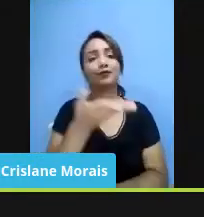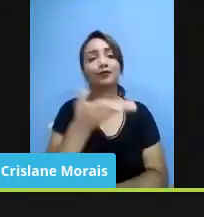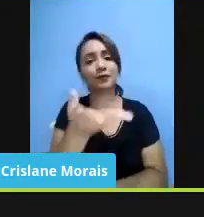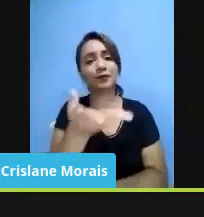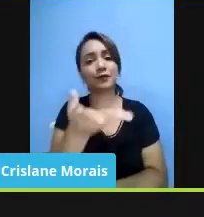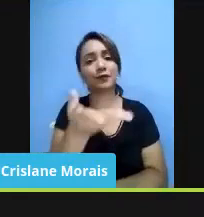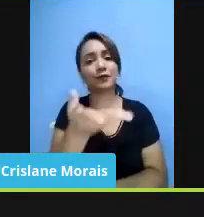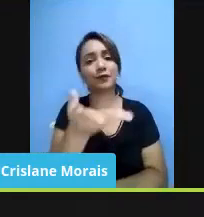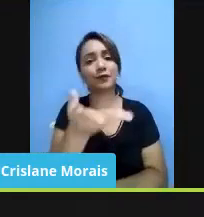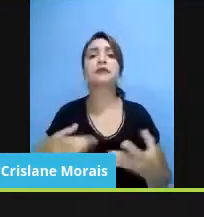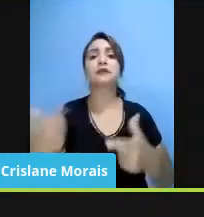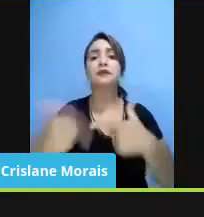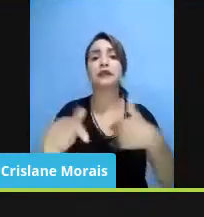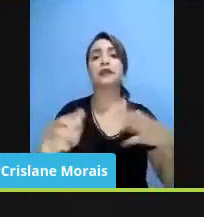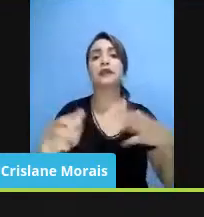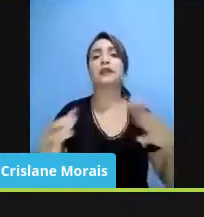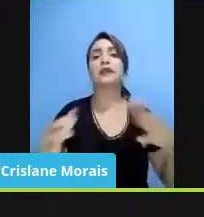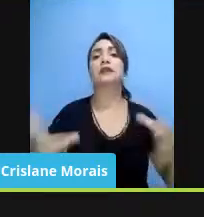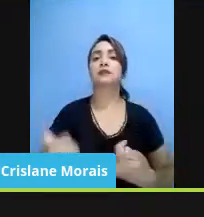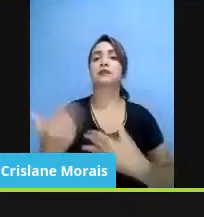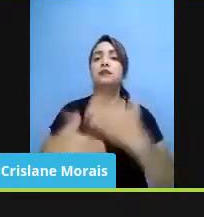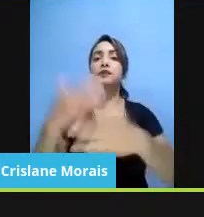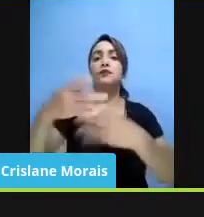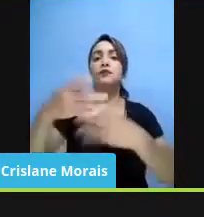incrível que vocês têm desenvolvido lá na Procuradoria.